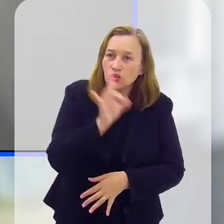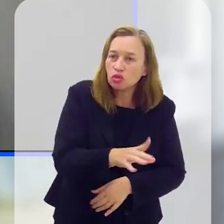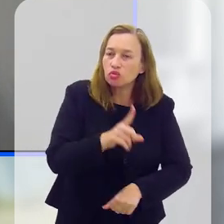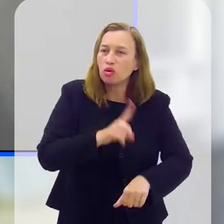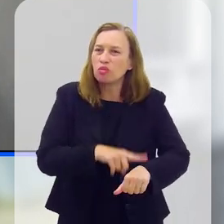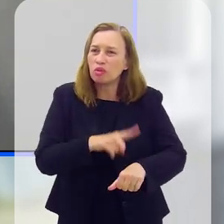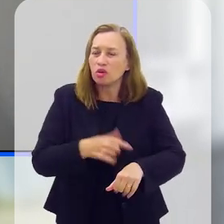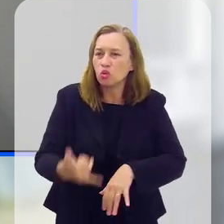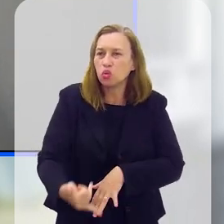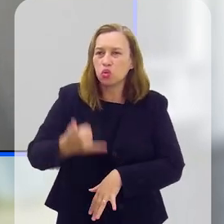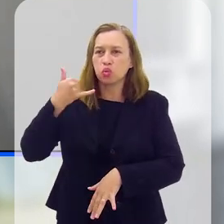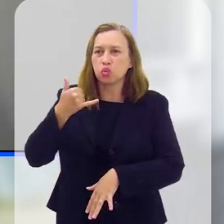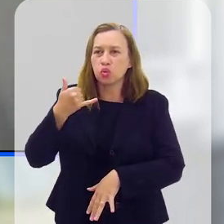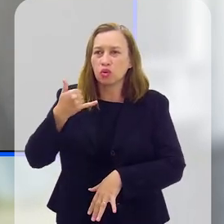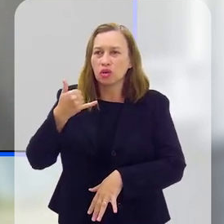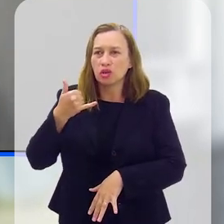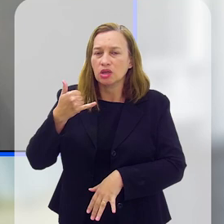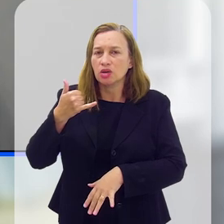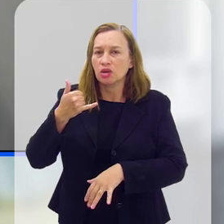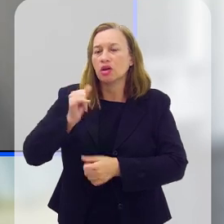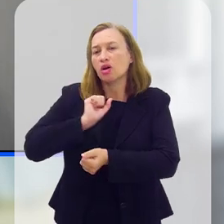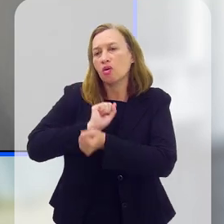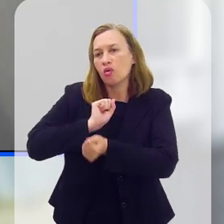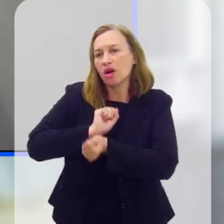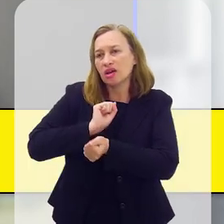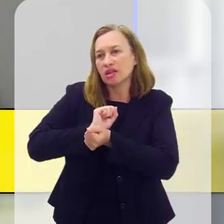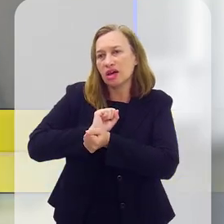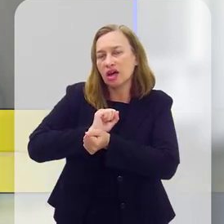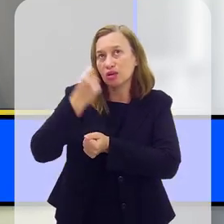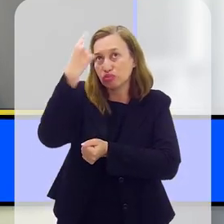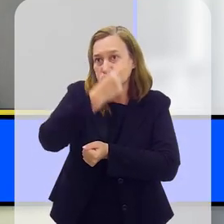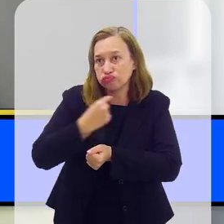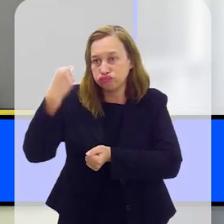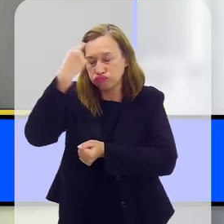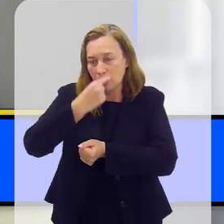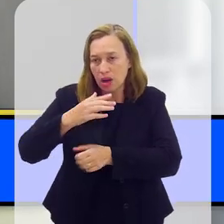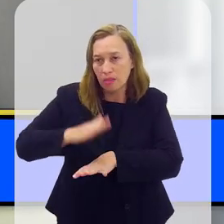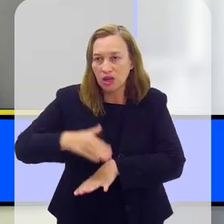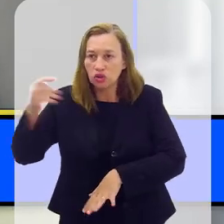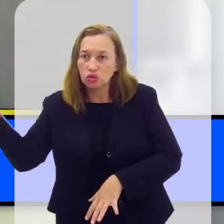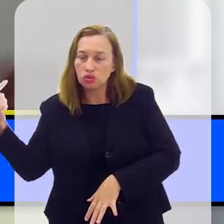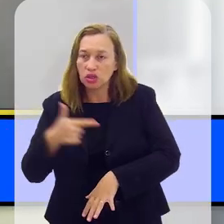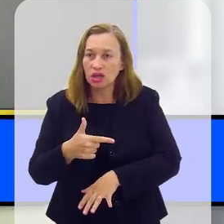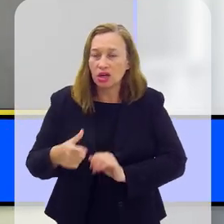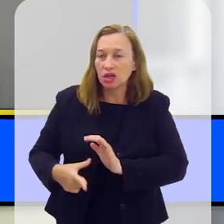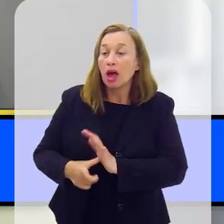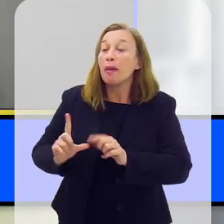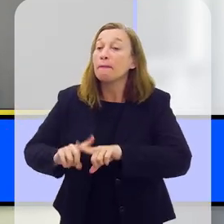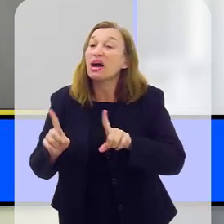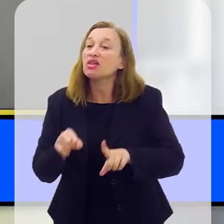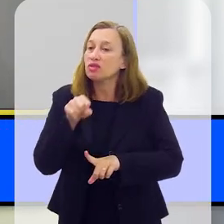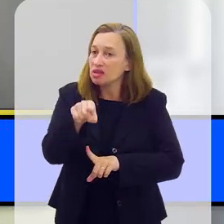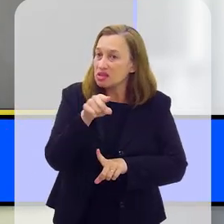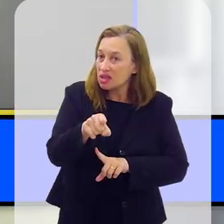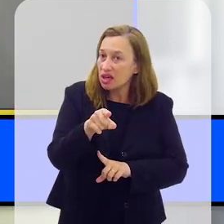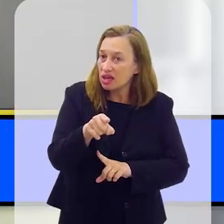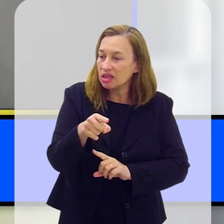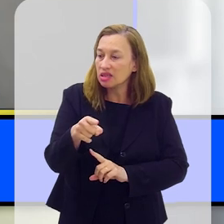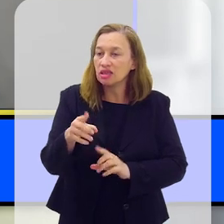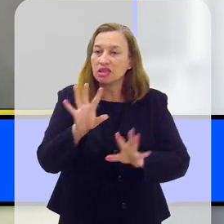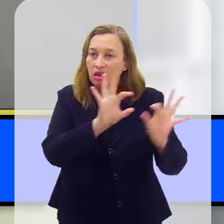momento de ligação, haja uma espera maior ou menor. Mas, você que está